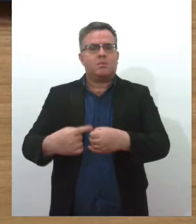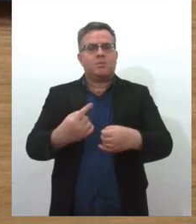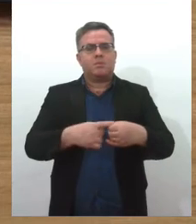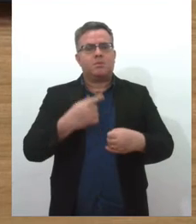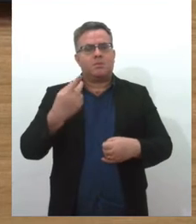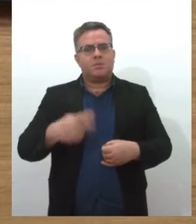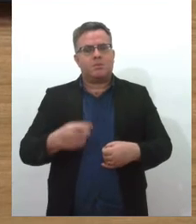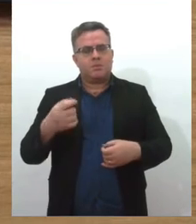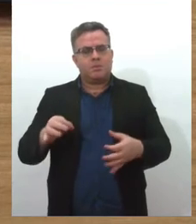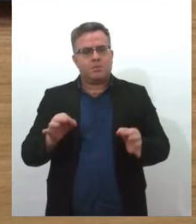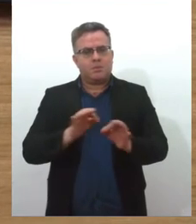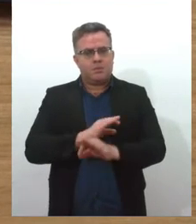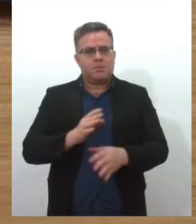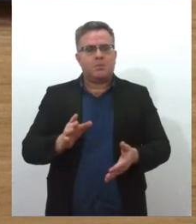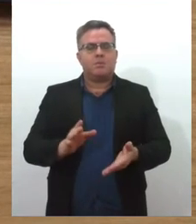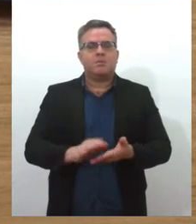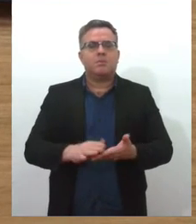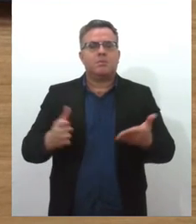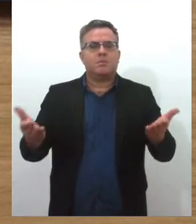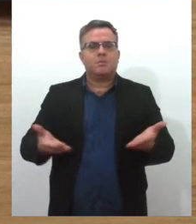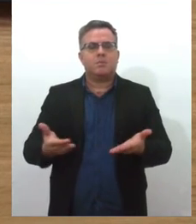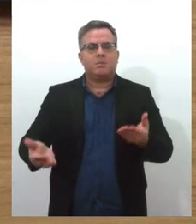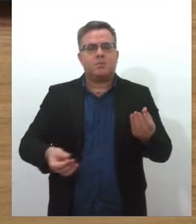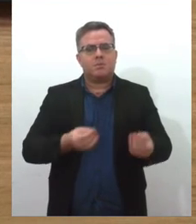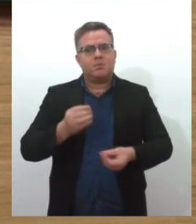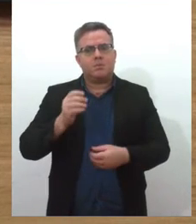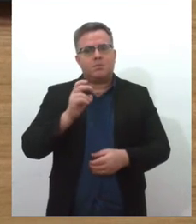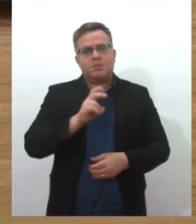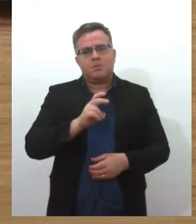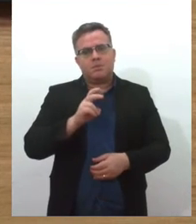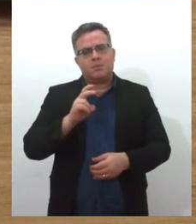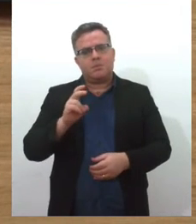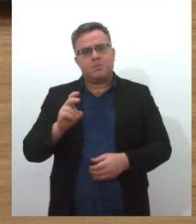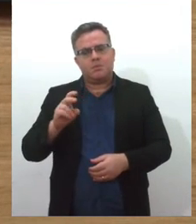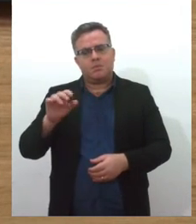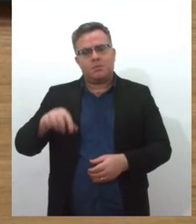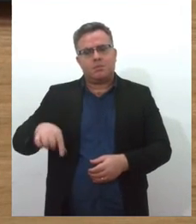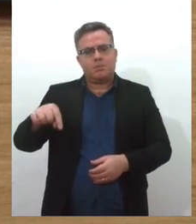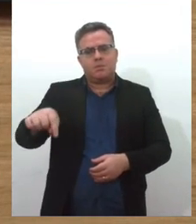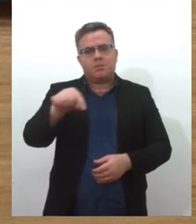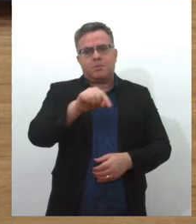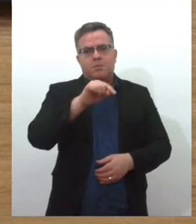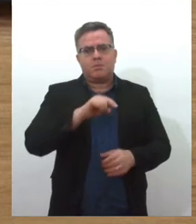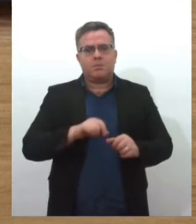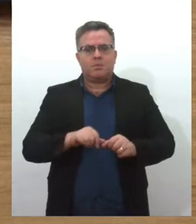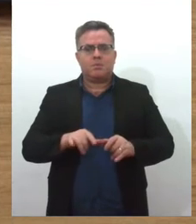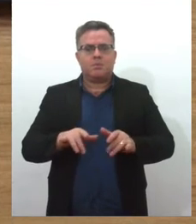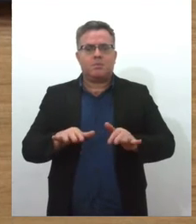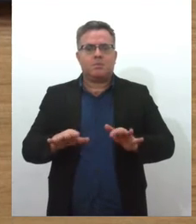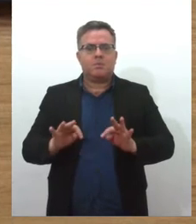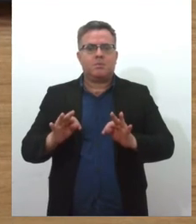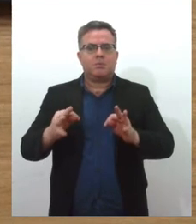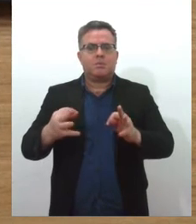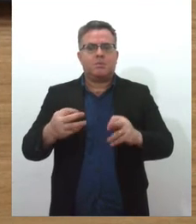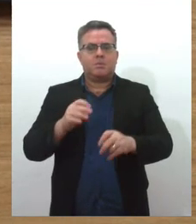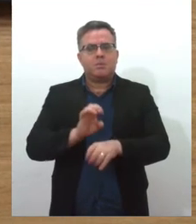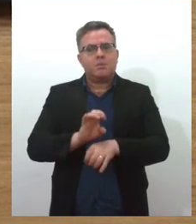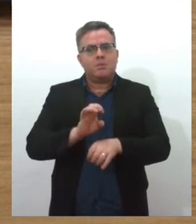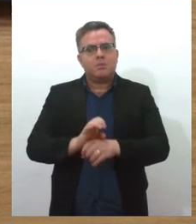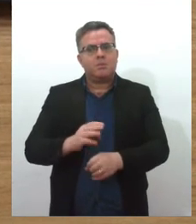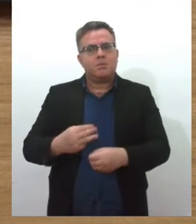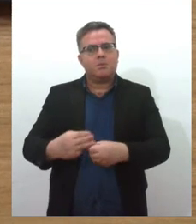Sergipe. Atualmente, são 55 postos de atendimento distribuídos por todo o Estado. O interior